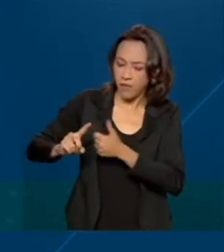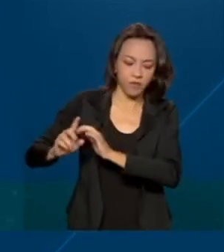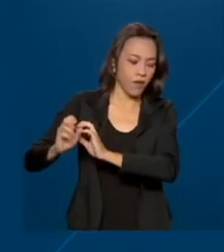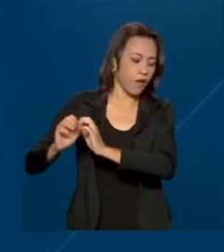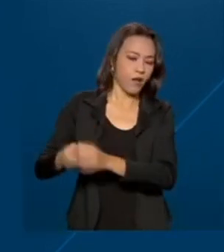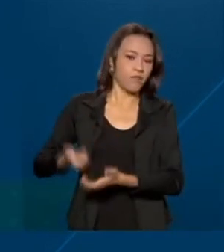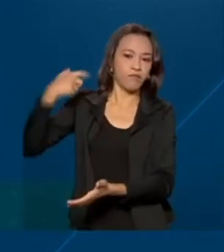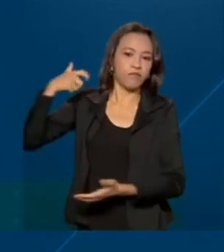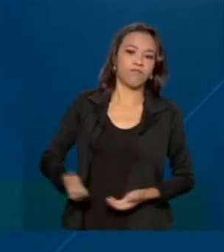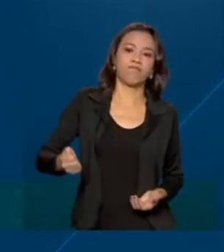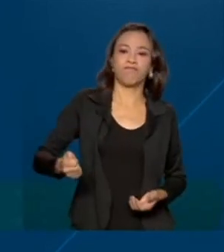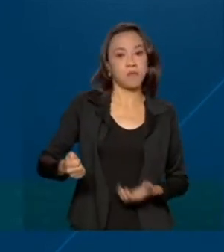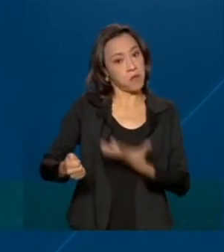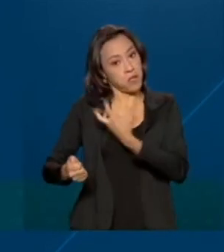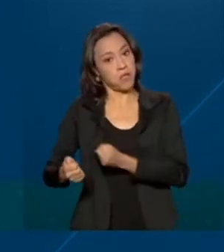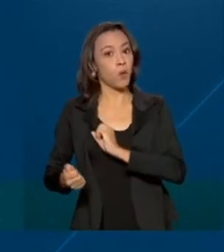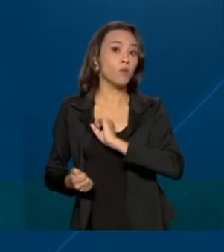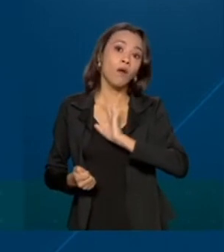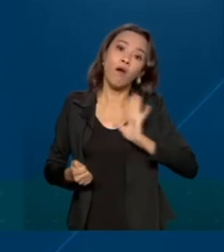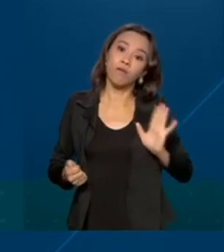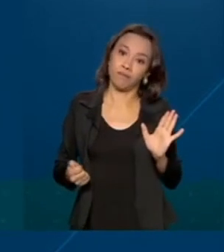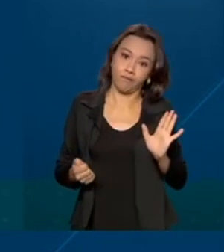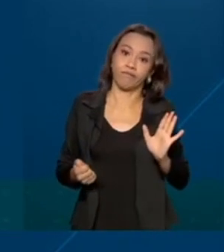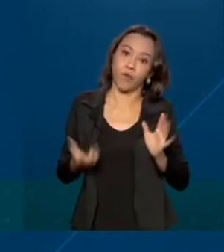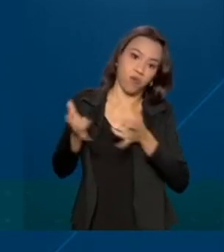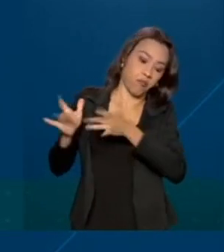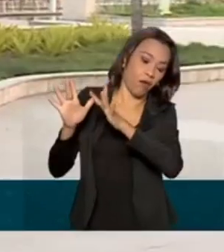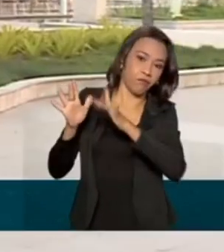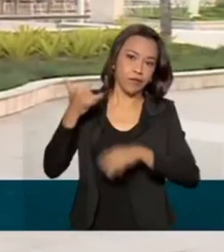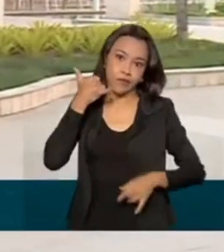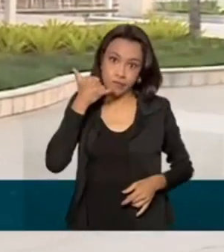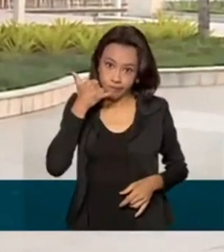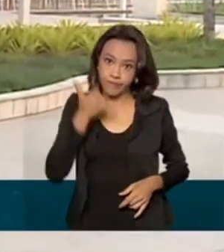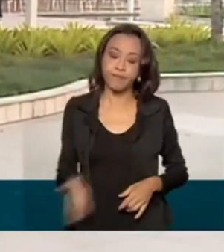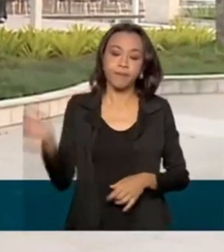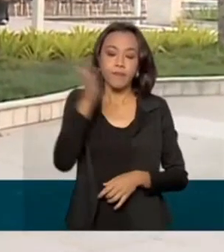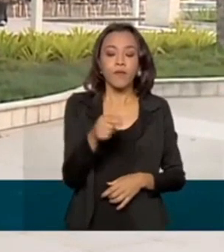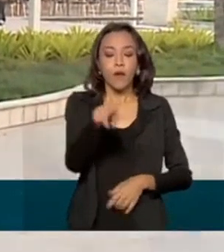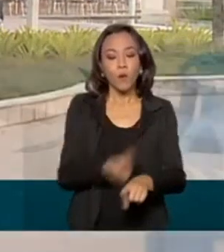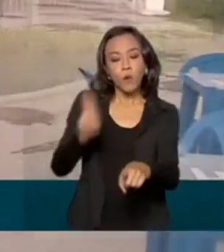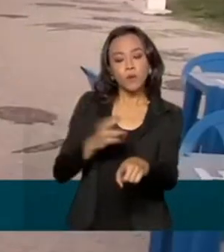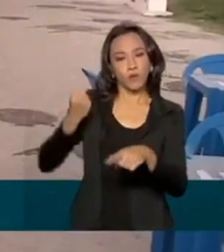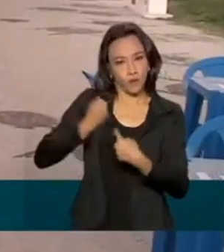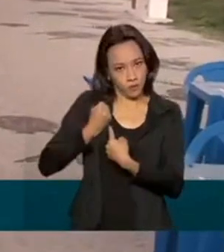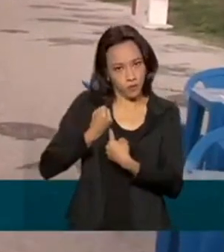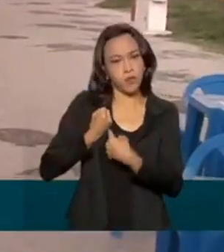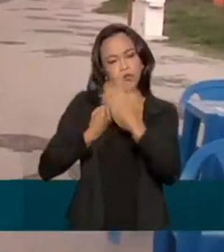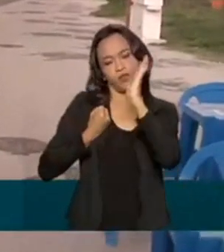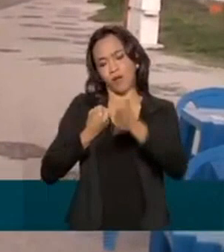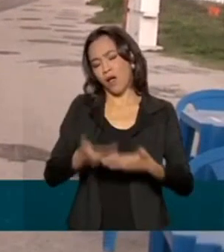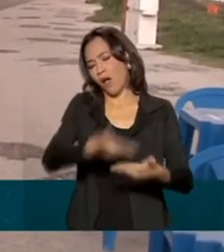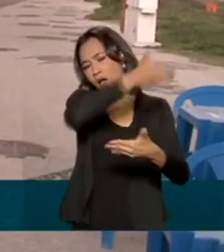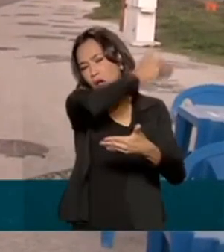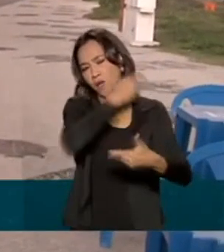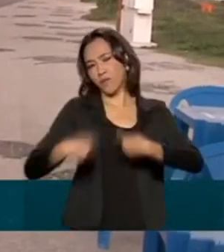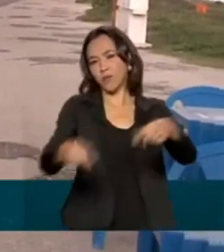usuário o maior poder para aceitar ou não ou recusar aquela ligação. O uso desse prefixo já foi discutido